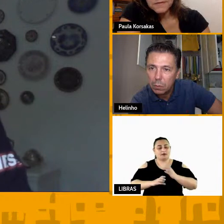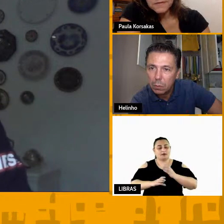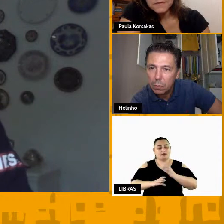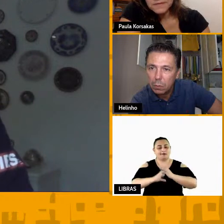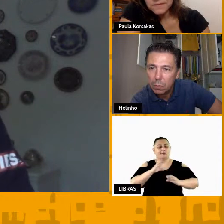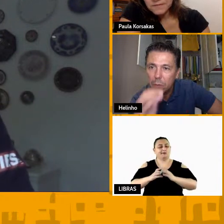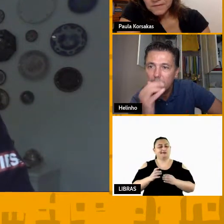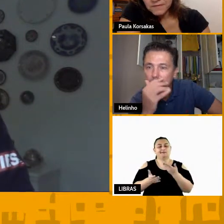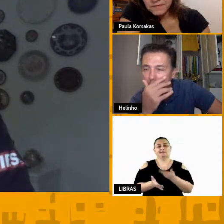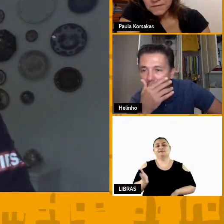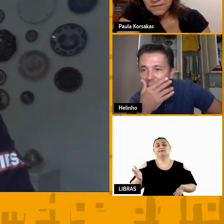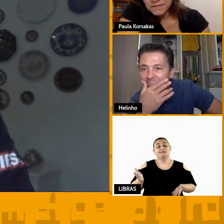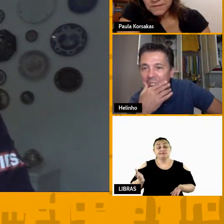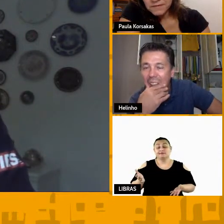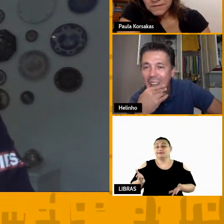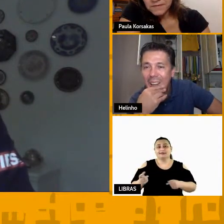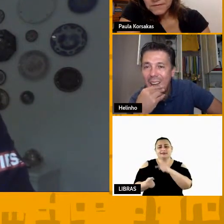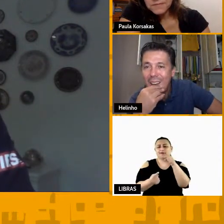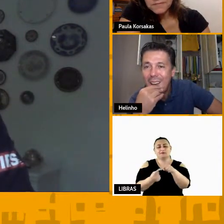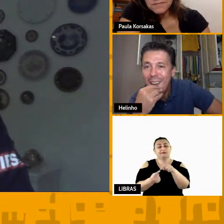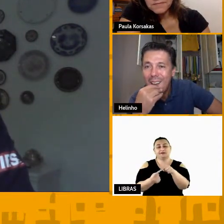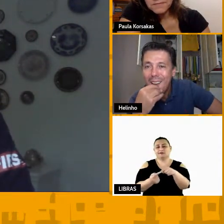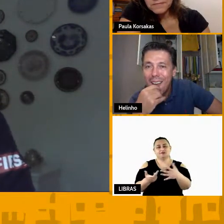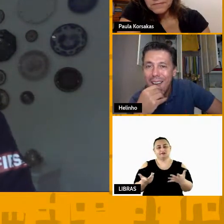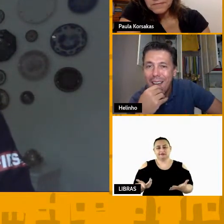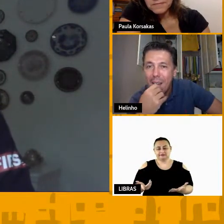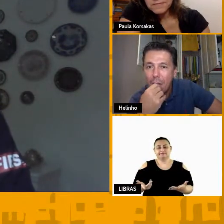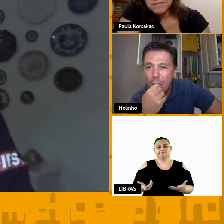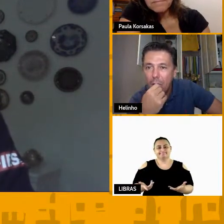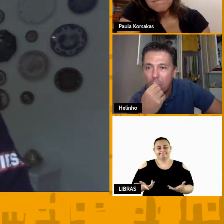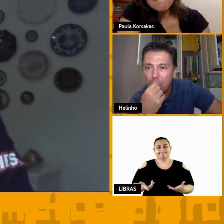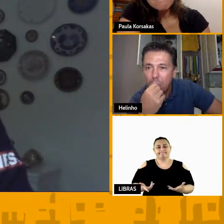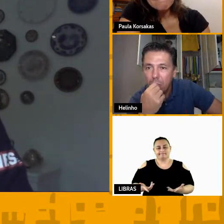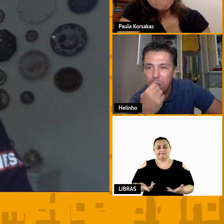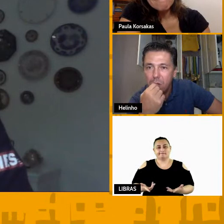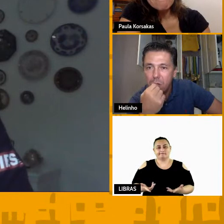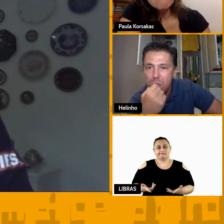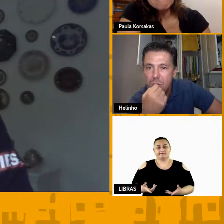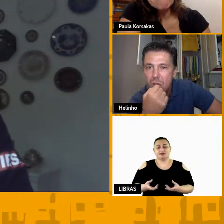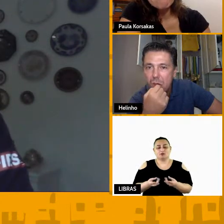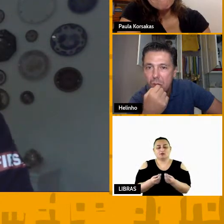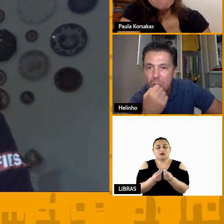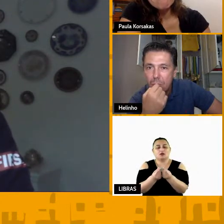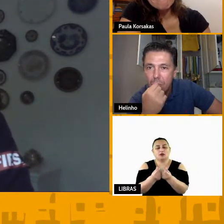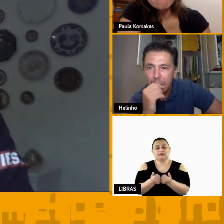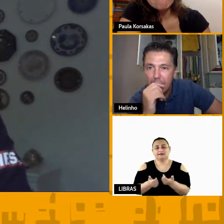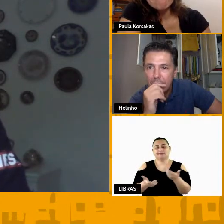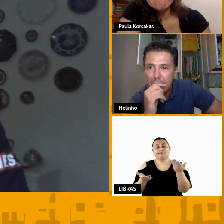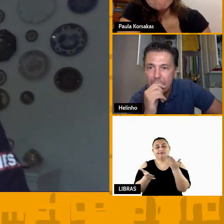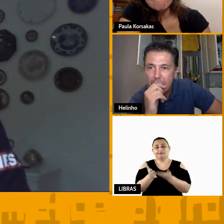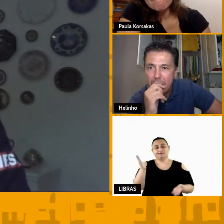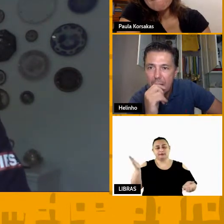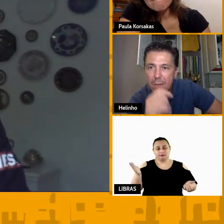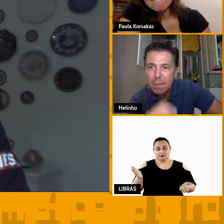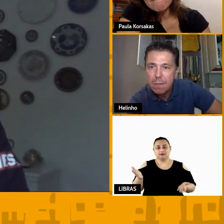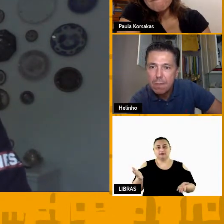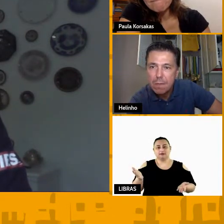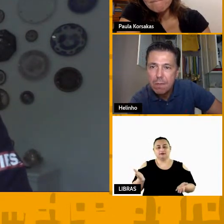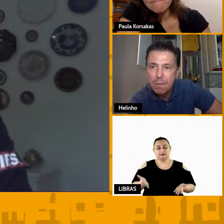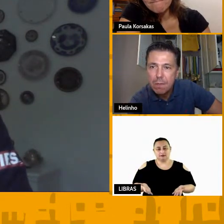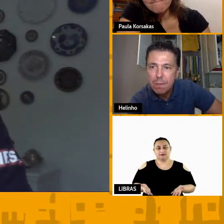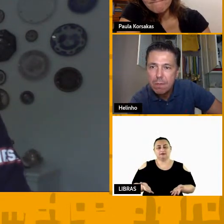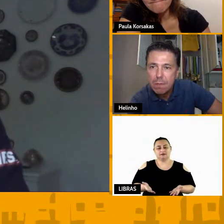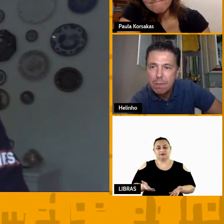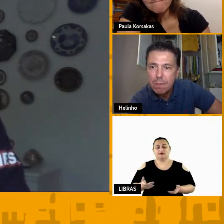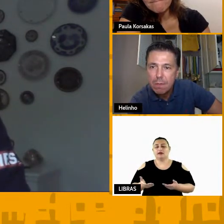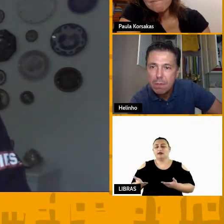já perdeu boa parte da eficácia dela então eu acho que é mais ou menos